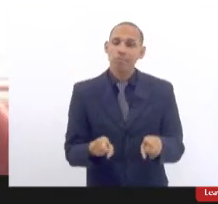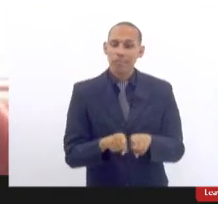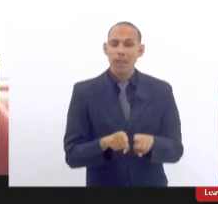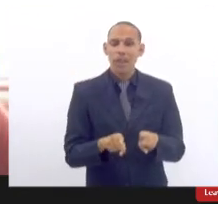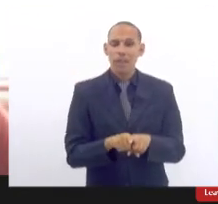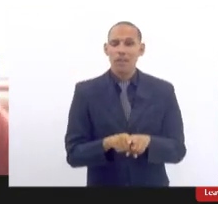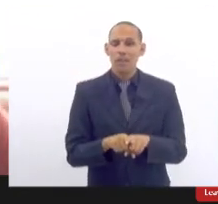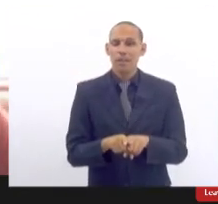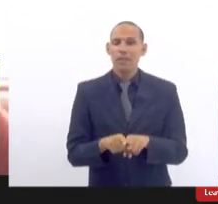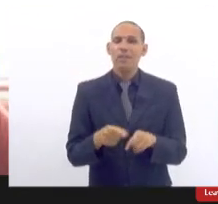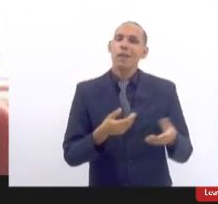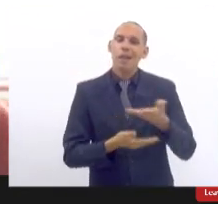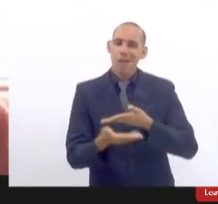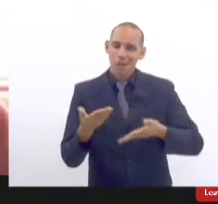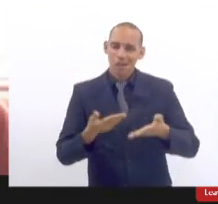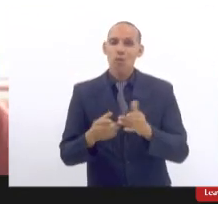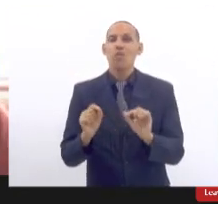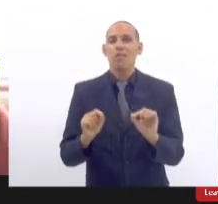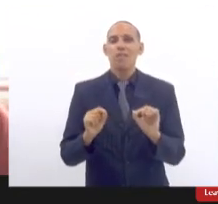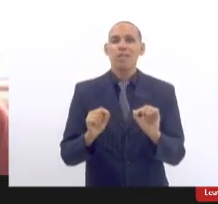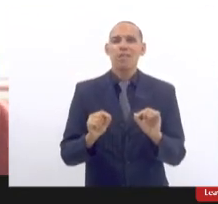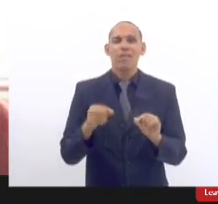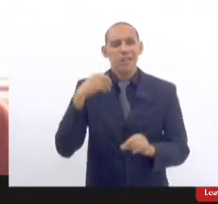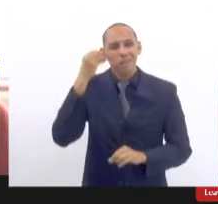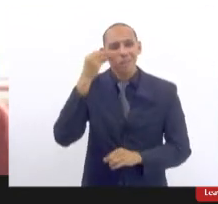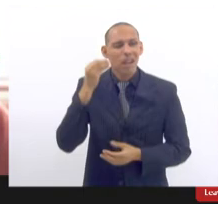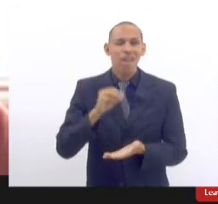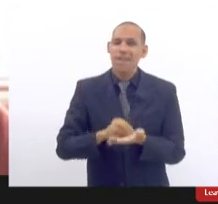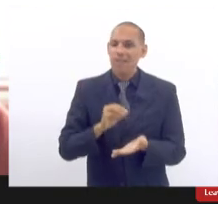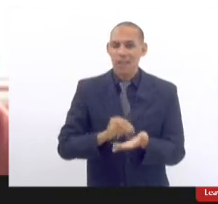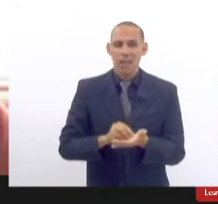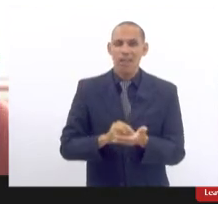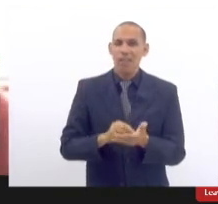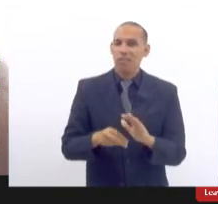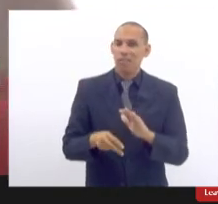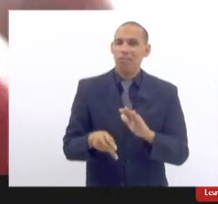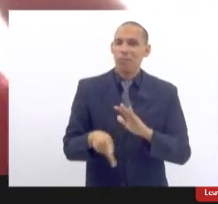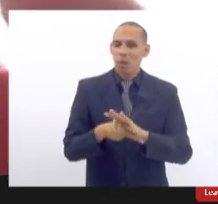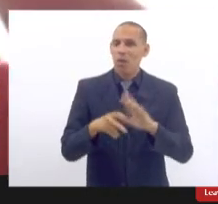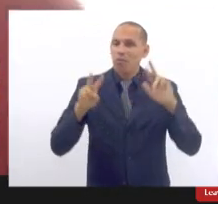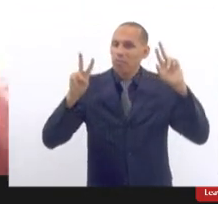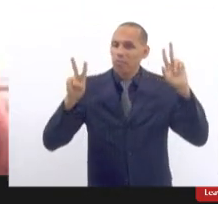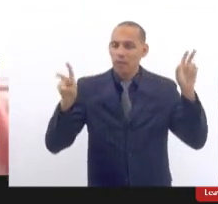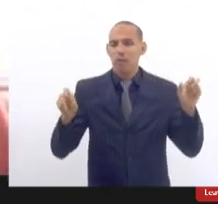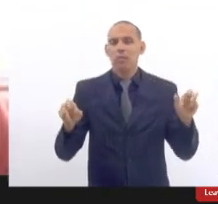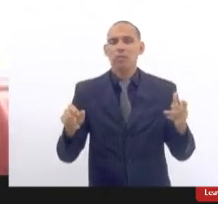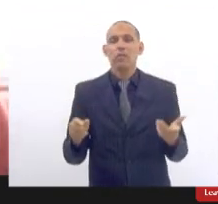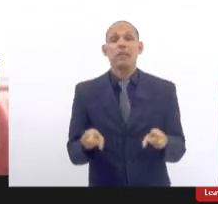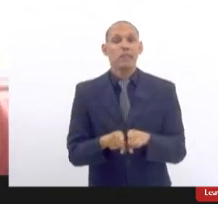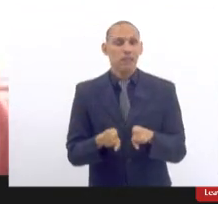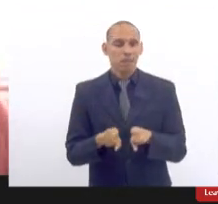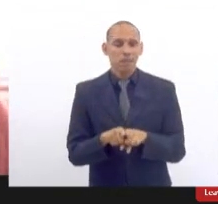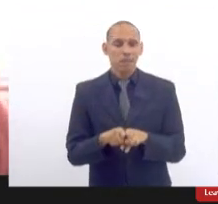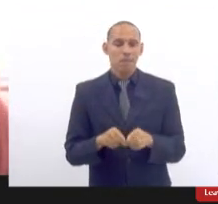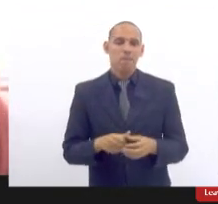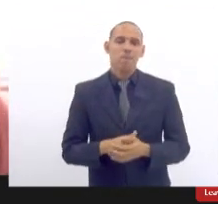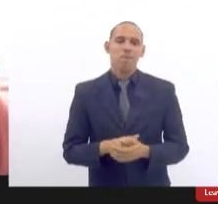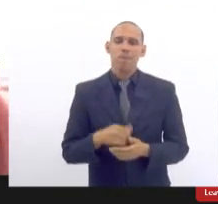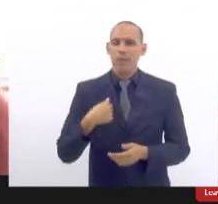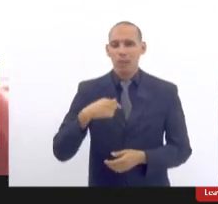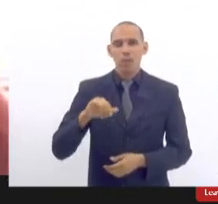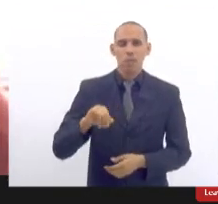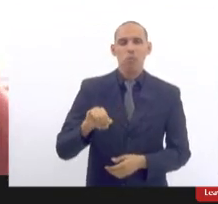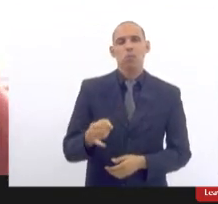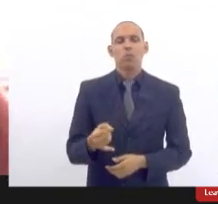já compartilhando a falta de experiência para o assunto e aí também eu já aproveito